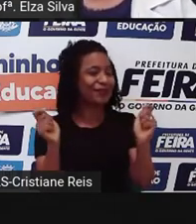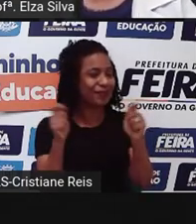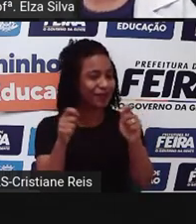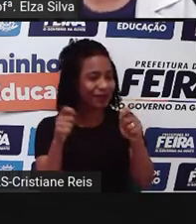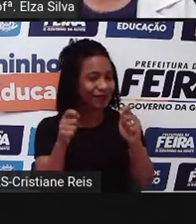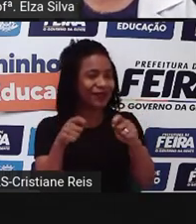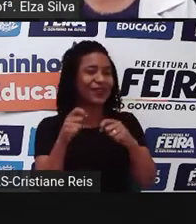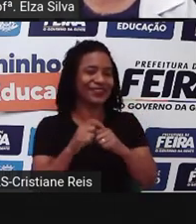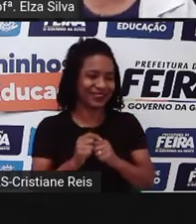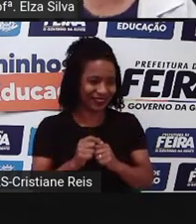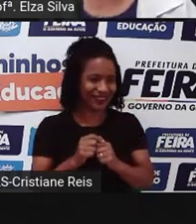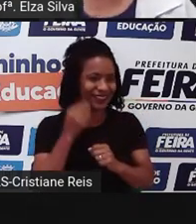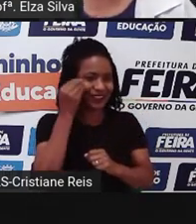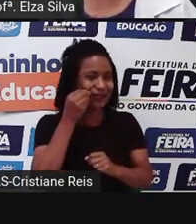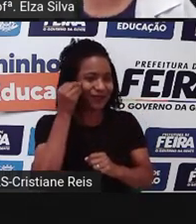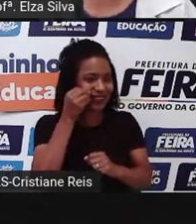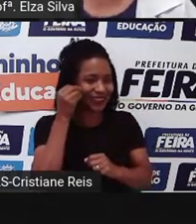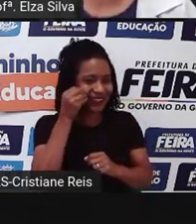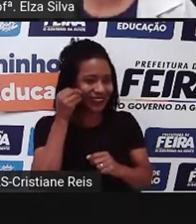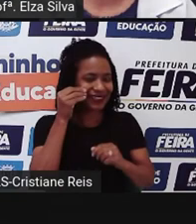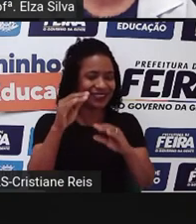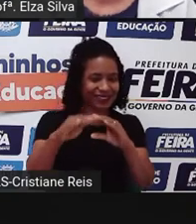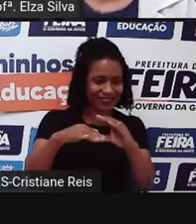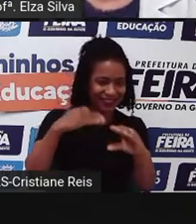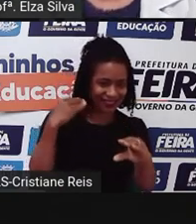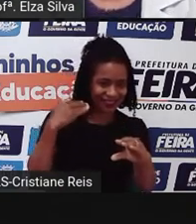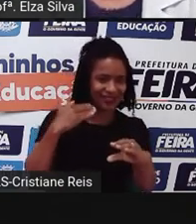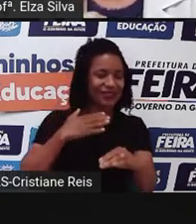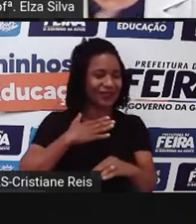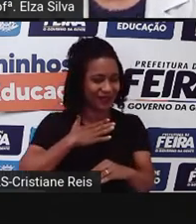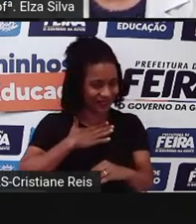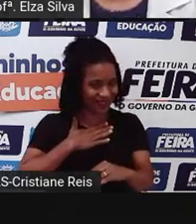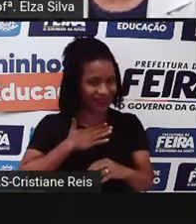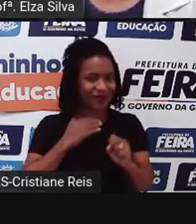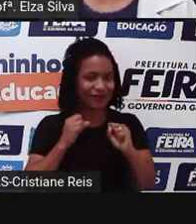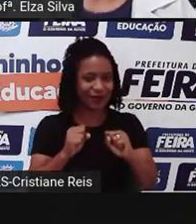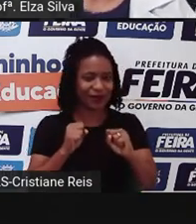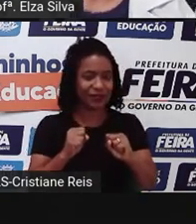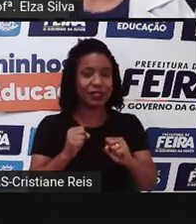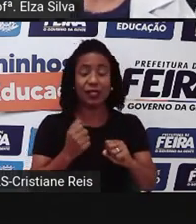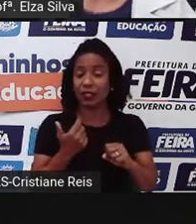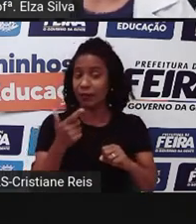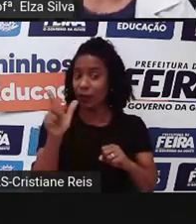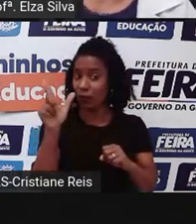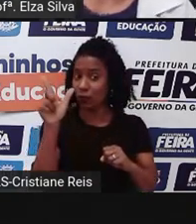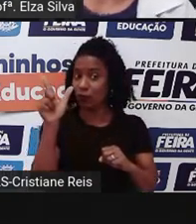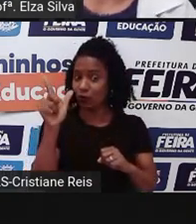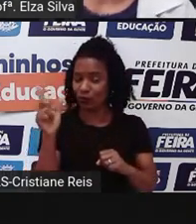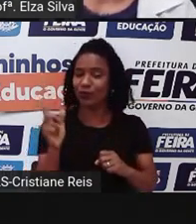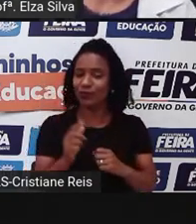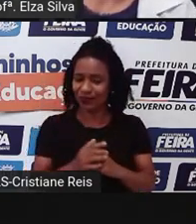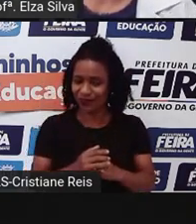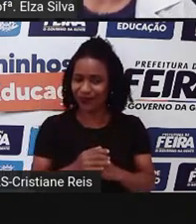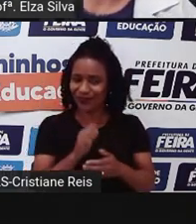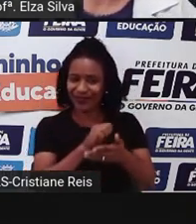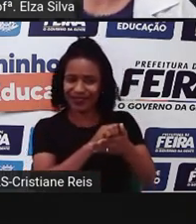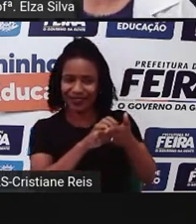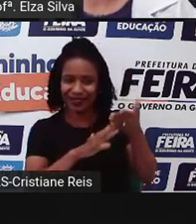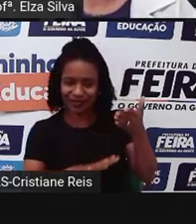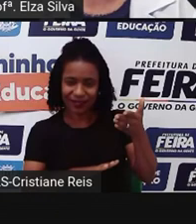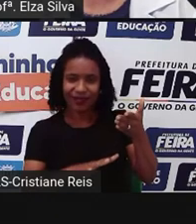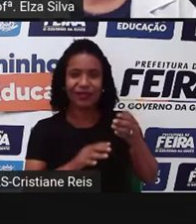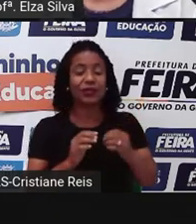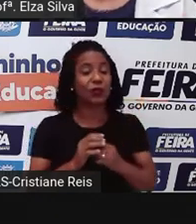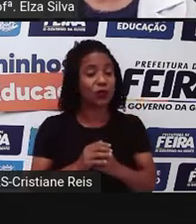compartilhem as suas experiências conosco. Vejam também que eu deixo outro desafio para vocês, o jogo Rio da